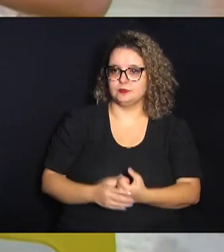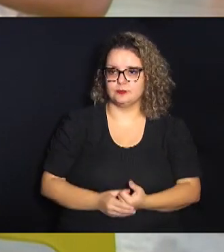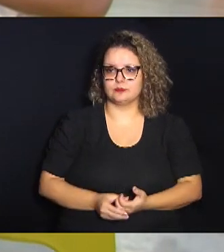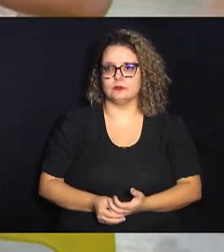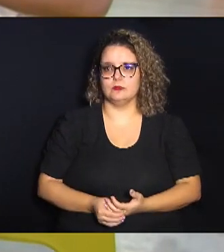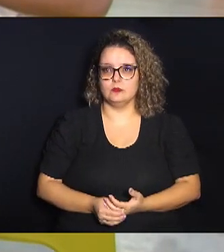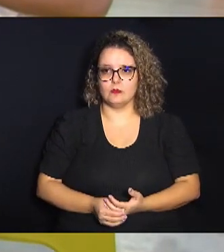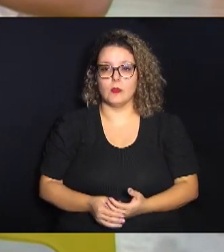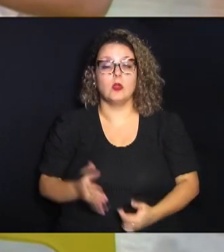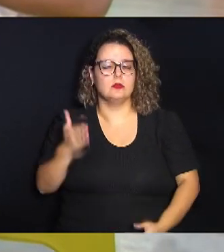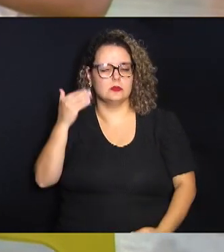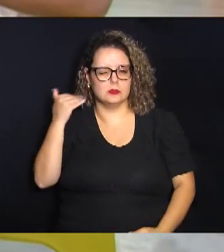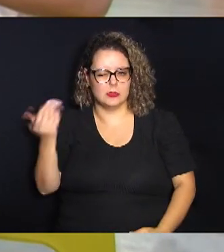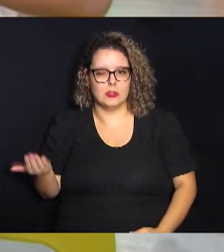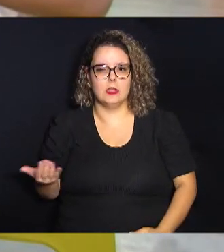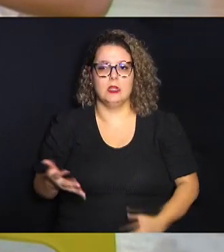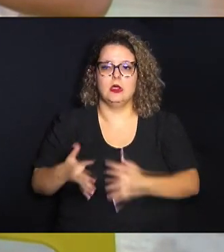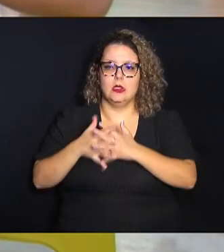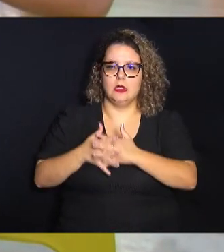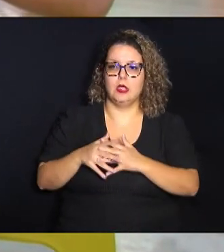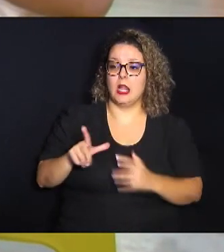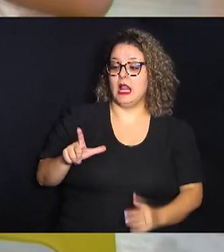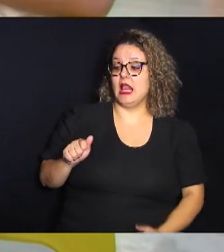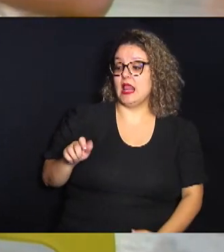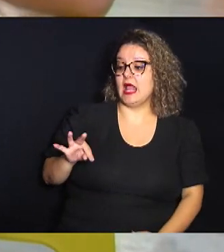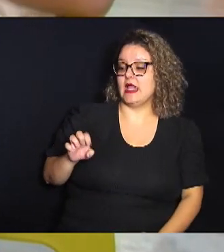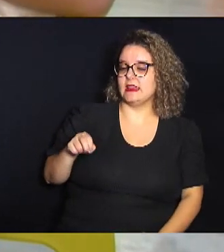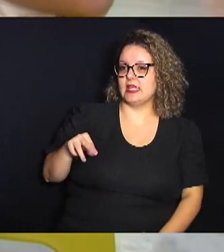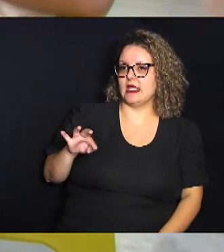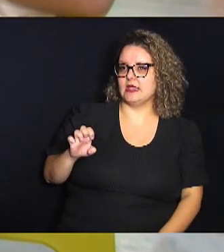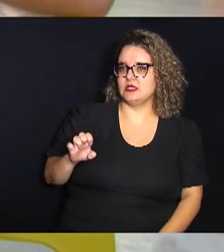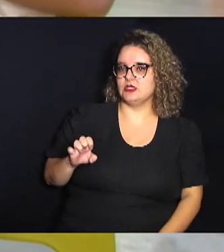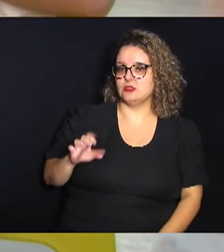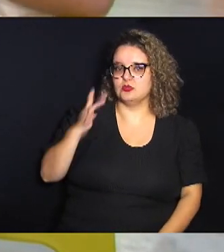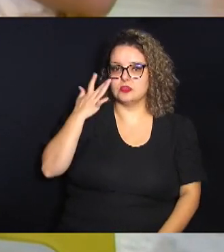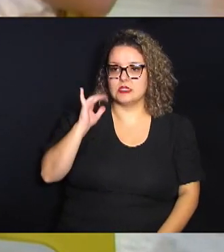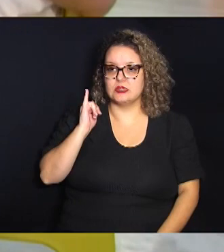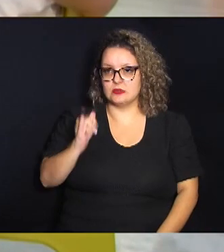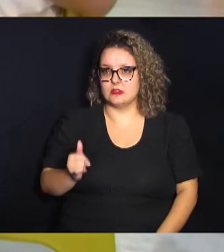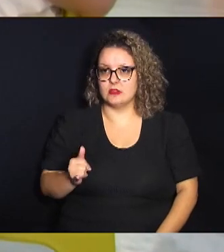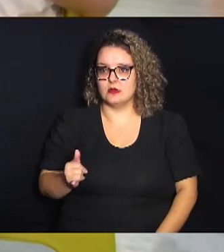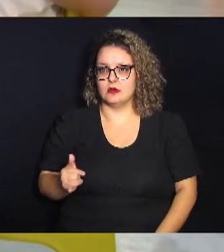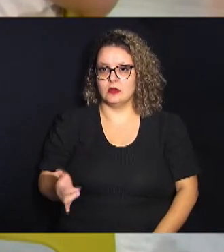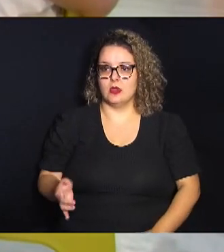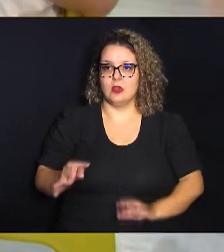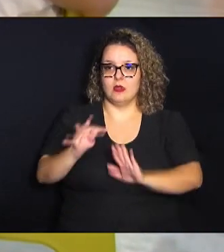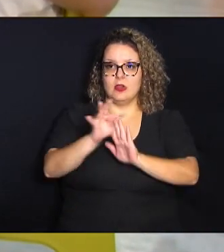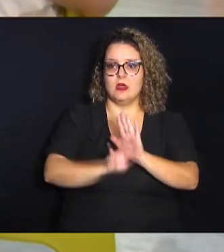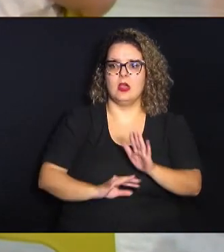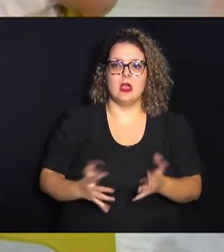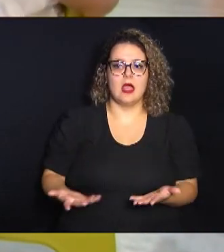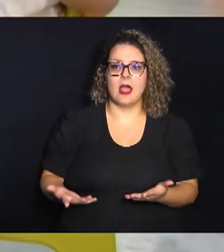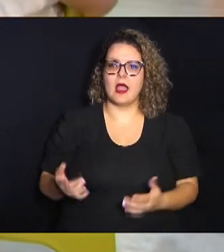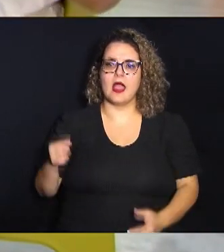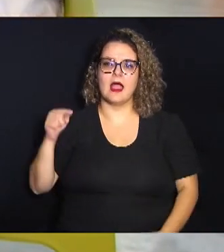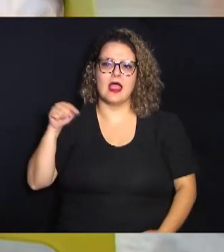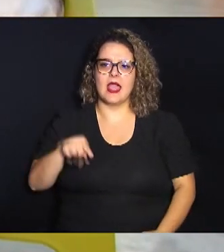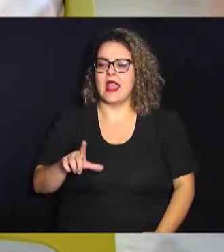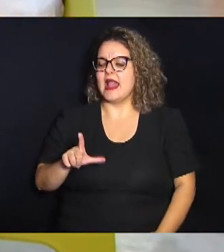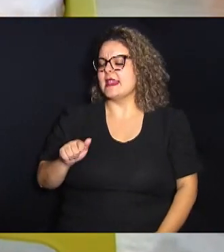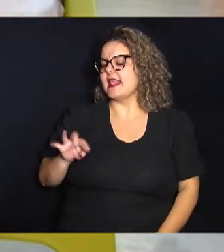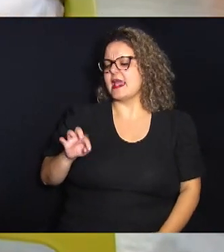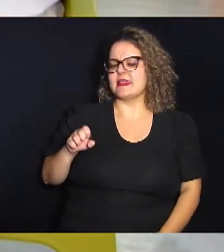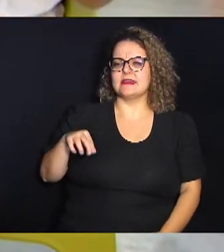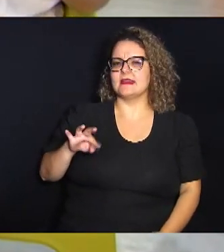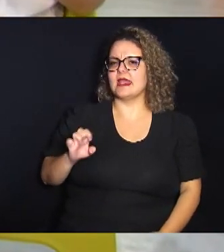muito na moda e usa muita confusão é a palavra latente não se você já viu mas é muito comum você pegar um texto e fala assim ah é latente